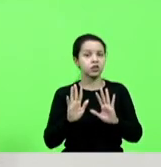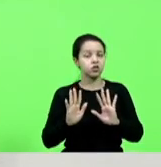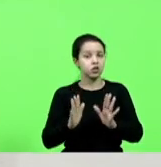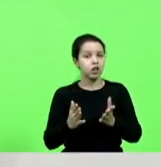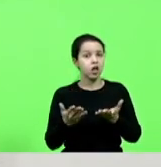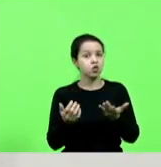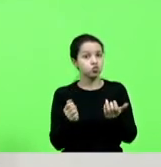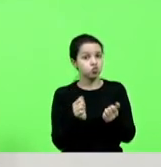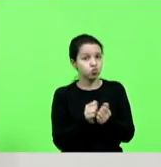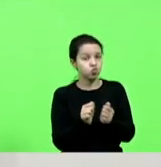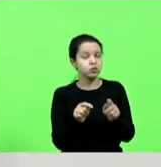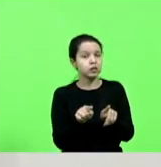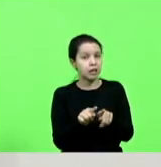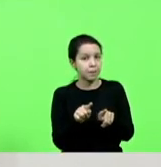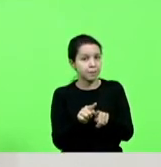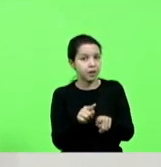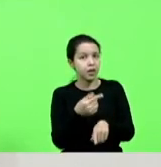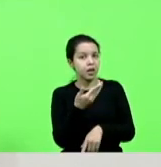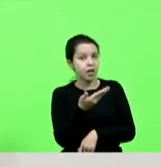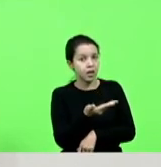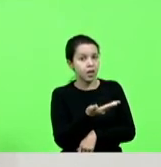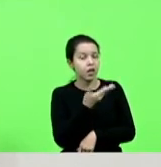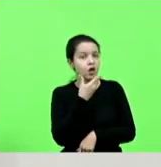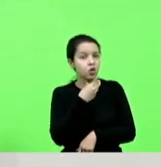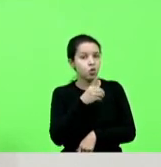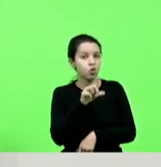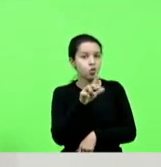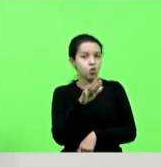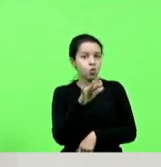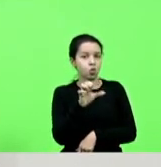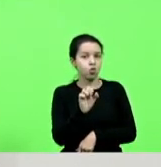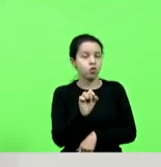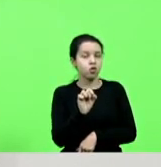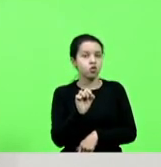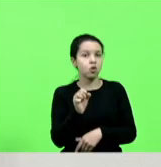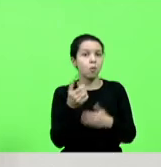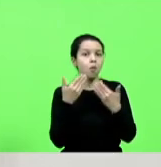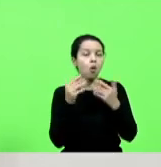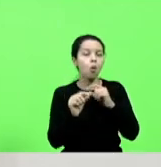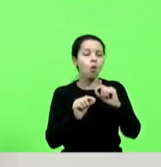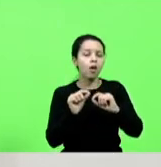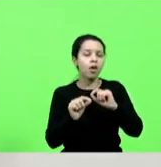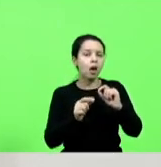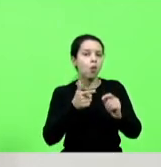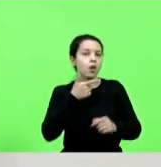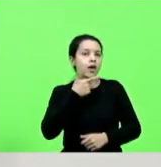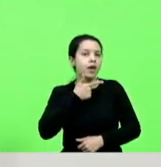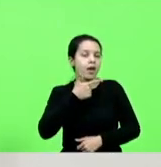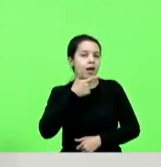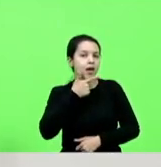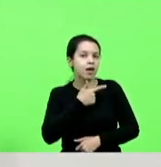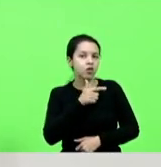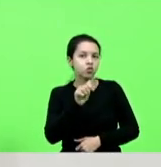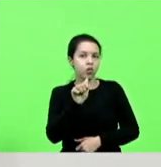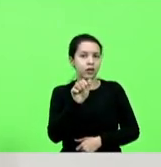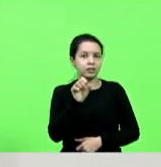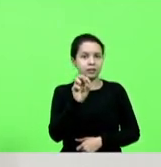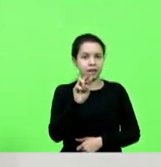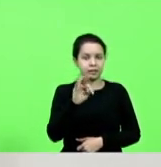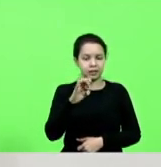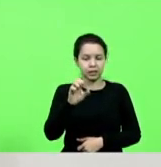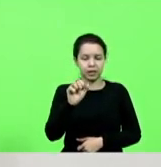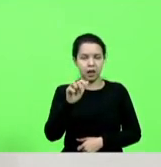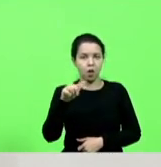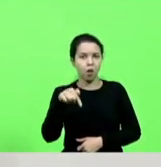Luiz o que que é o queijo artesanal em Santa Catarina se nós fomos para a serra tem o queijo serrano